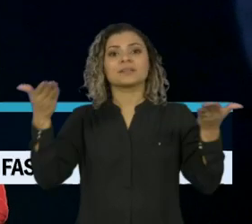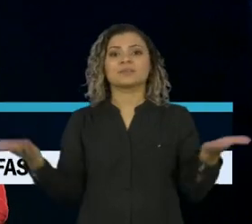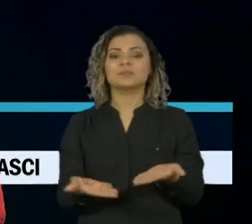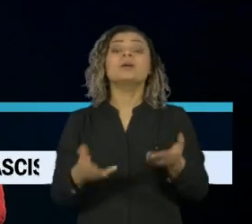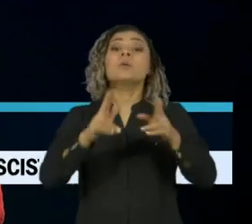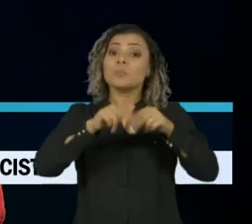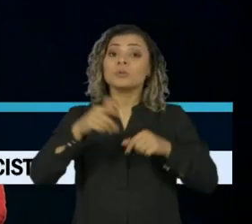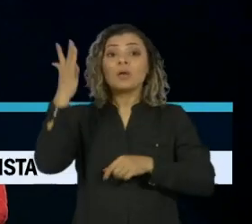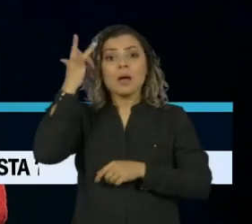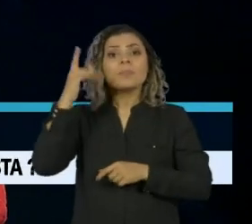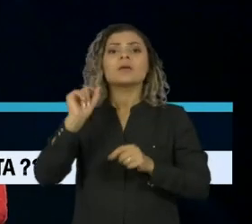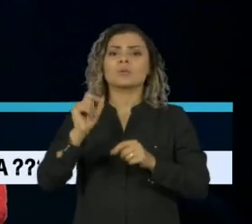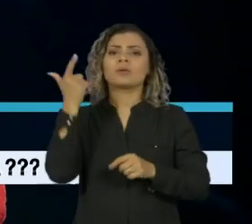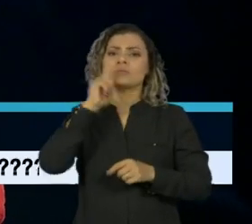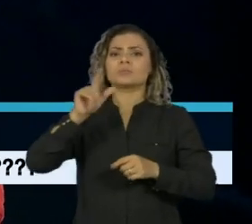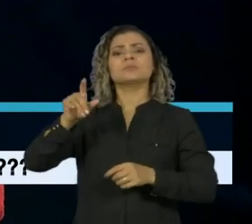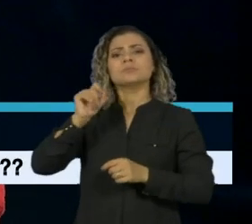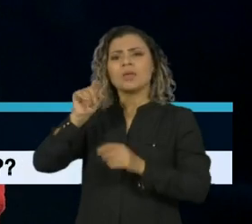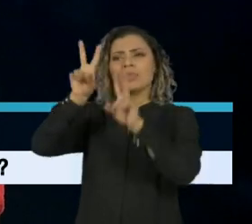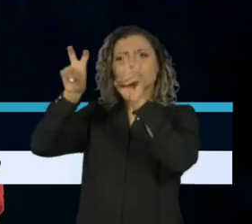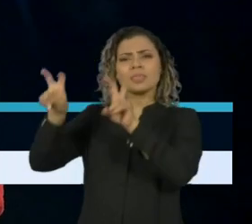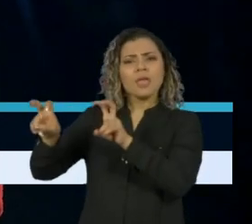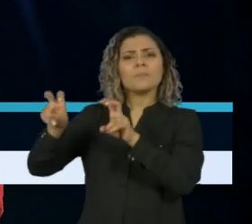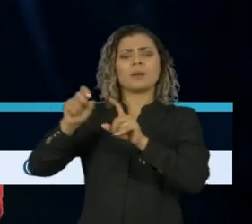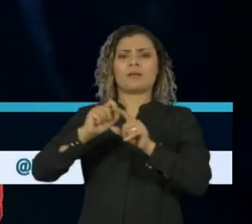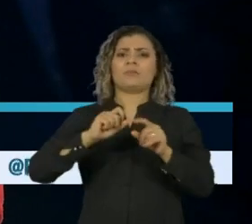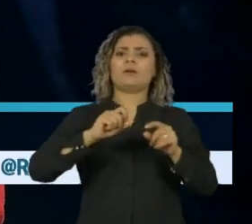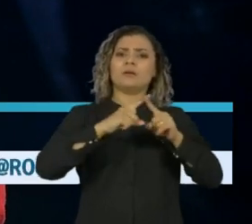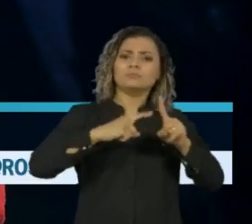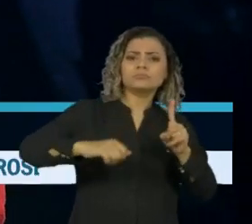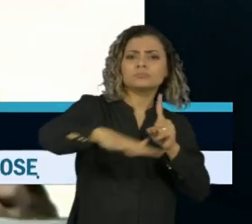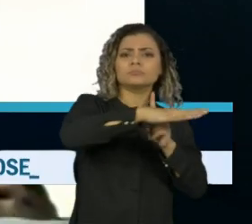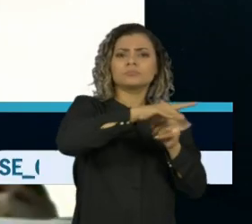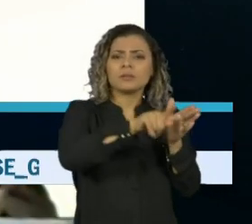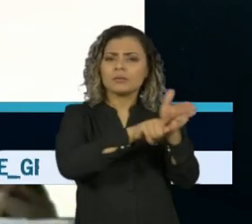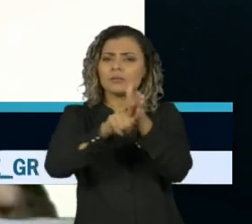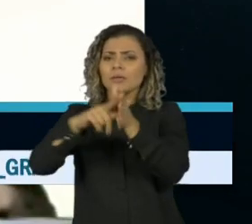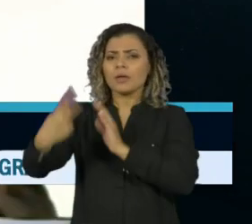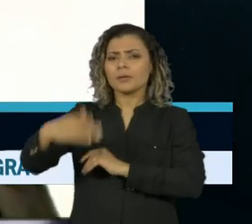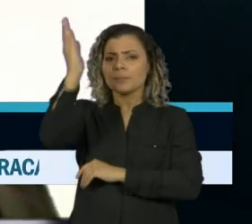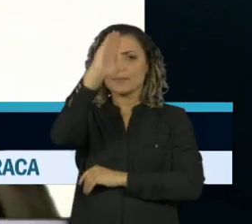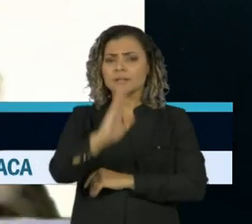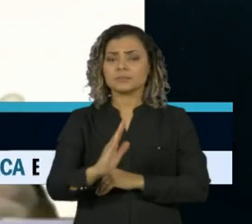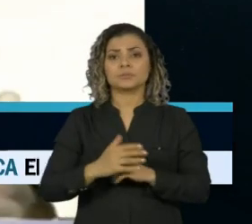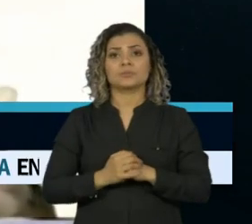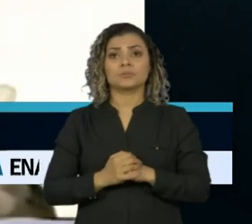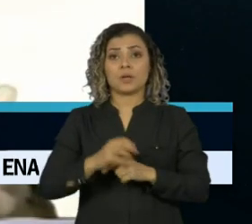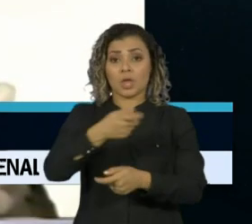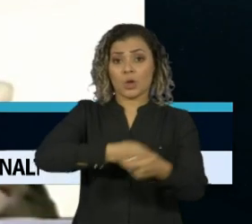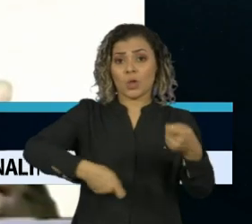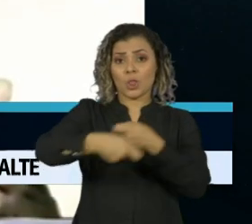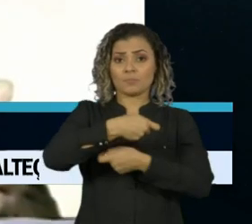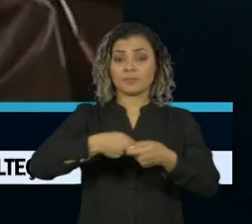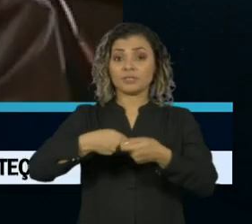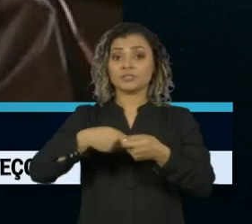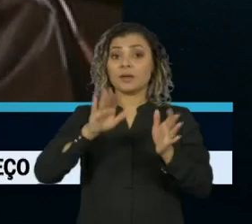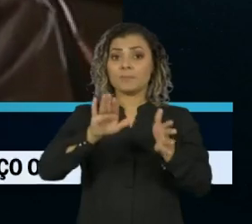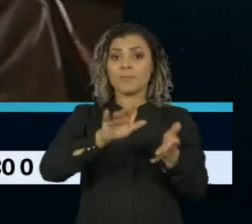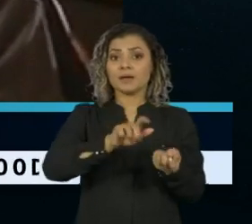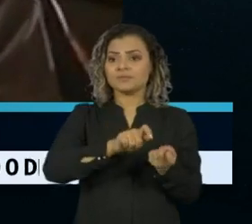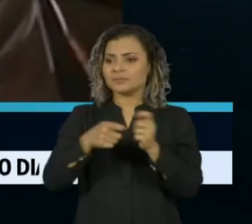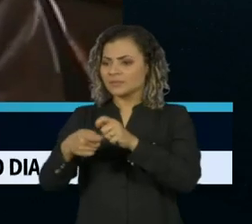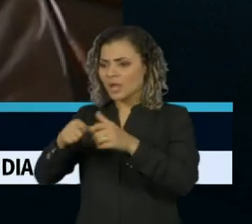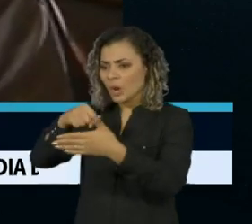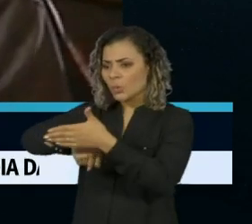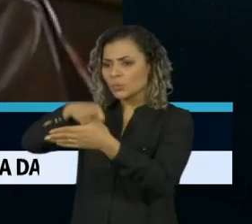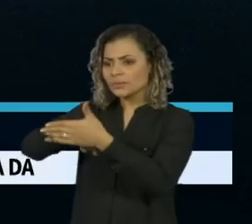intelectual, se dedicou a interpretar as razões do subdesenvolvimento brasileiro. Um economista que virou um ator político.